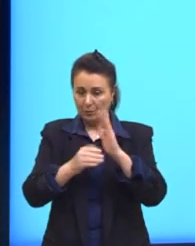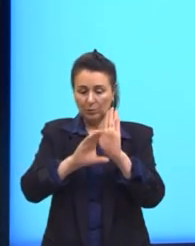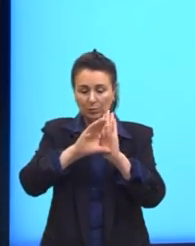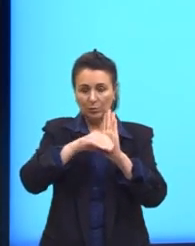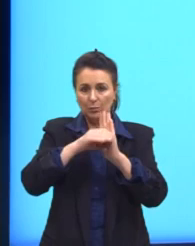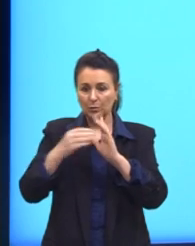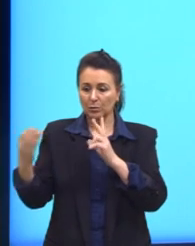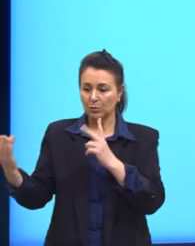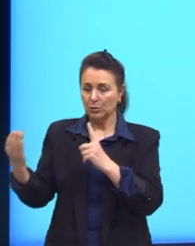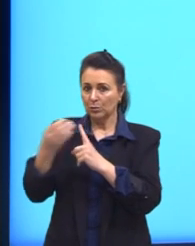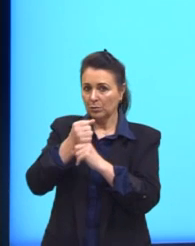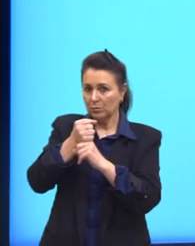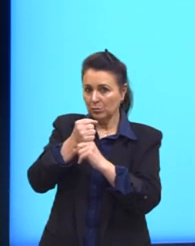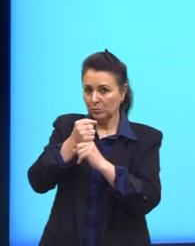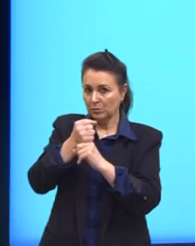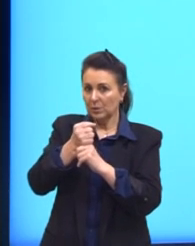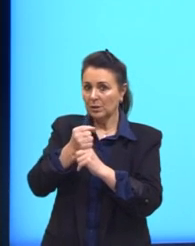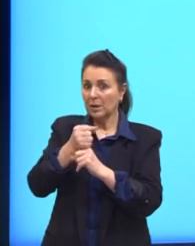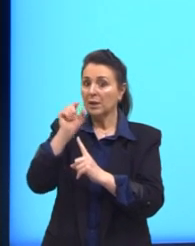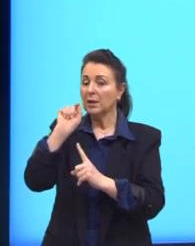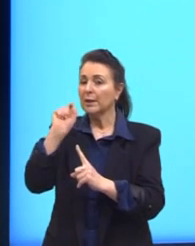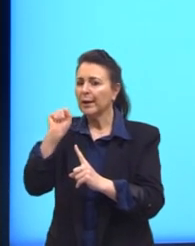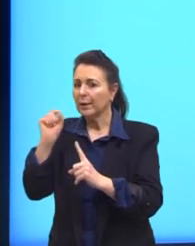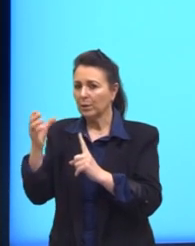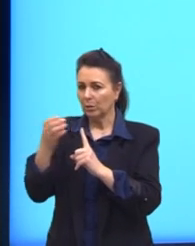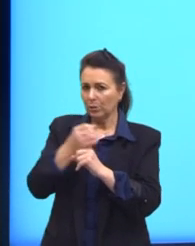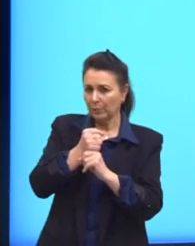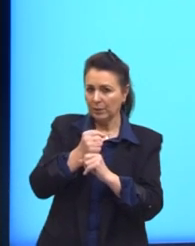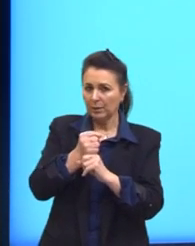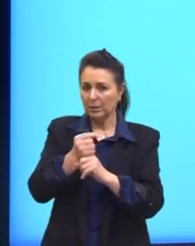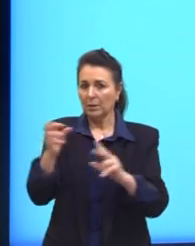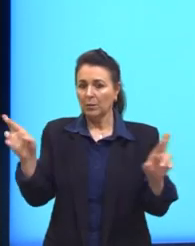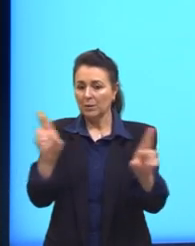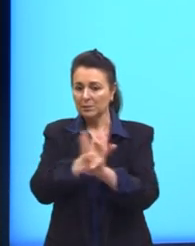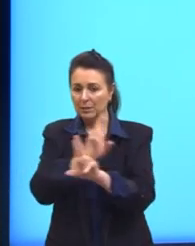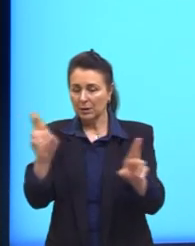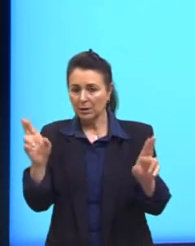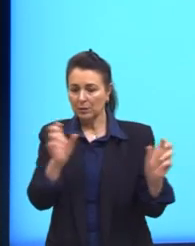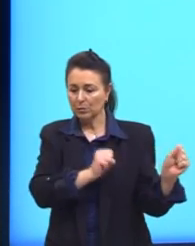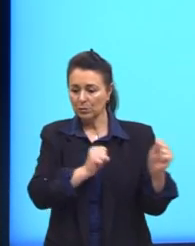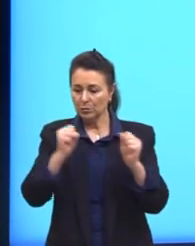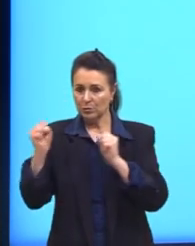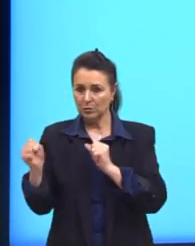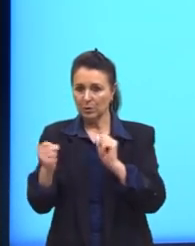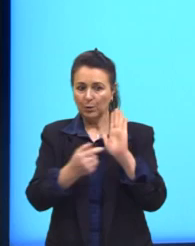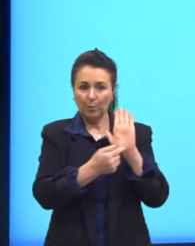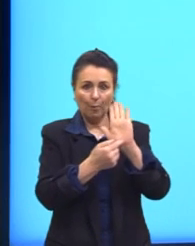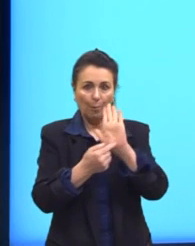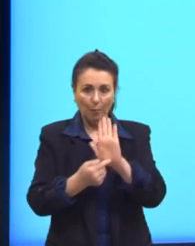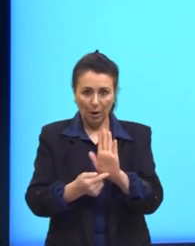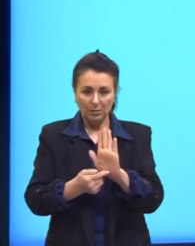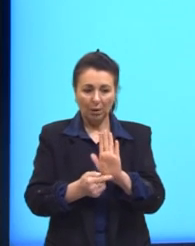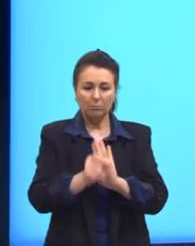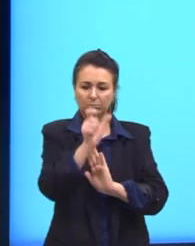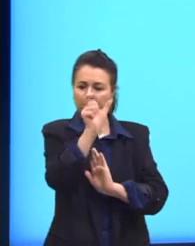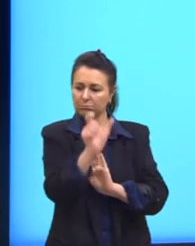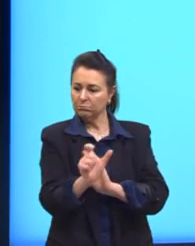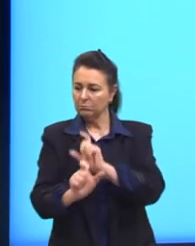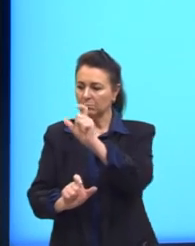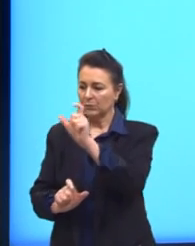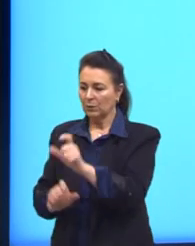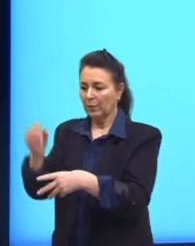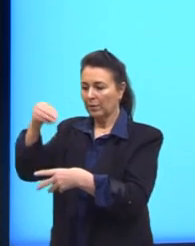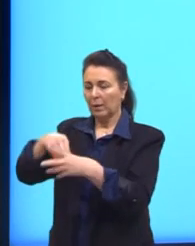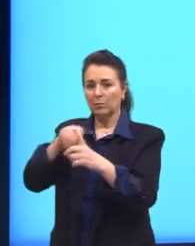dominante e dominado, no qual as relações de poder determinam as posições sociais. Letra